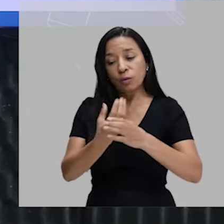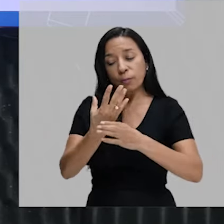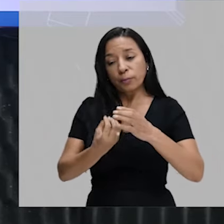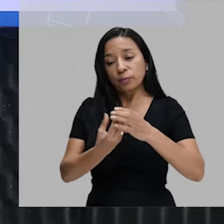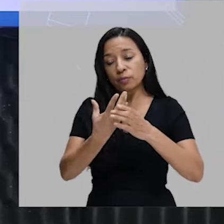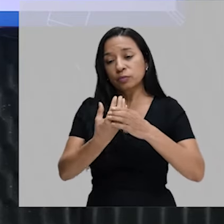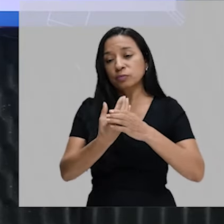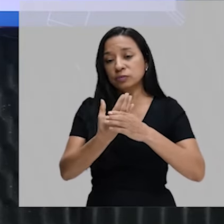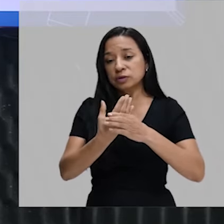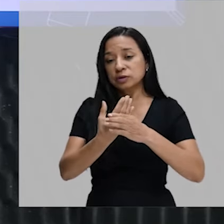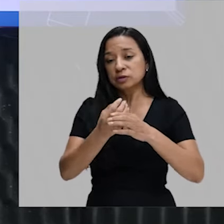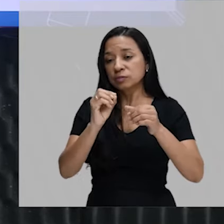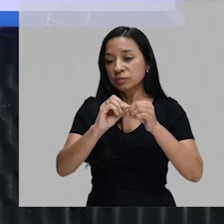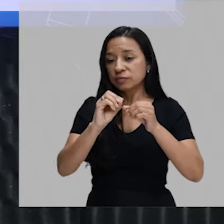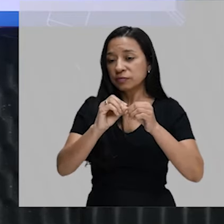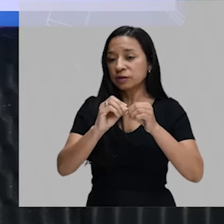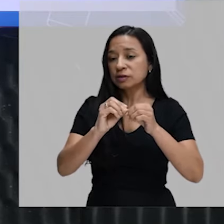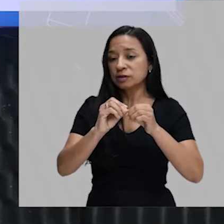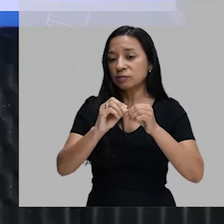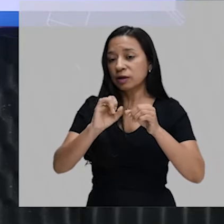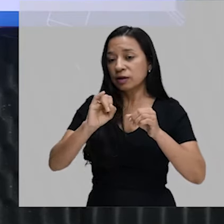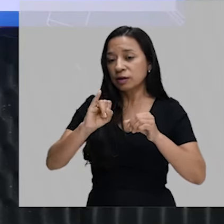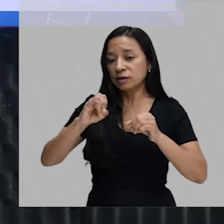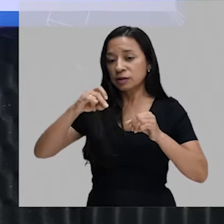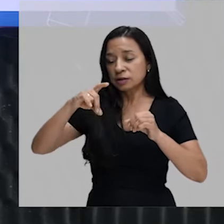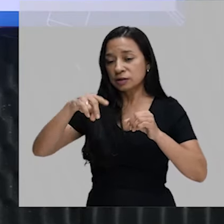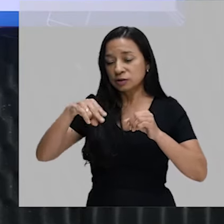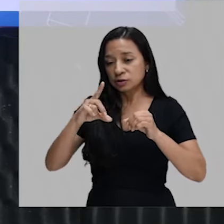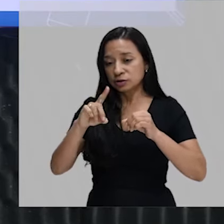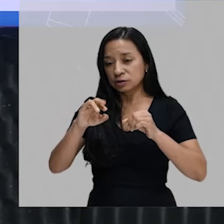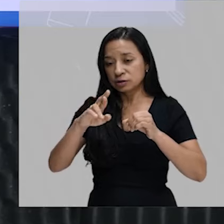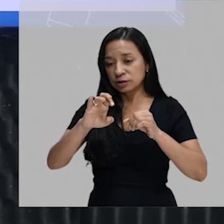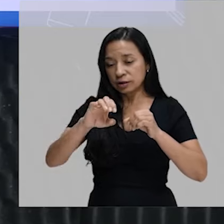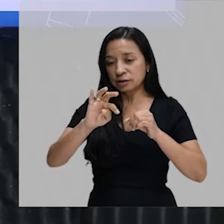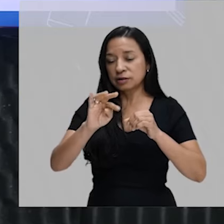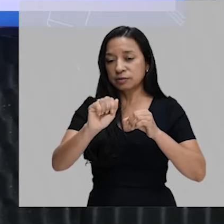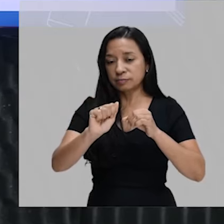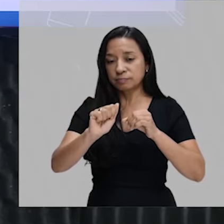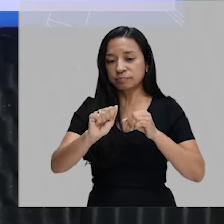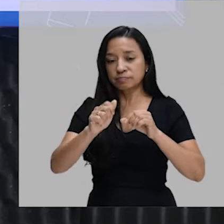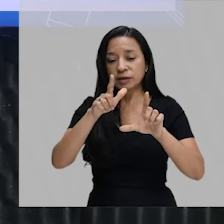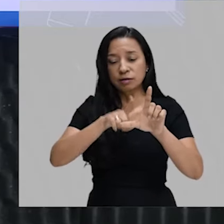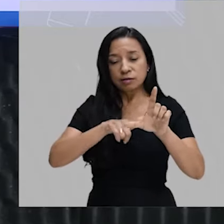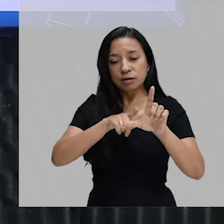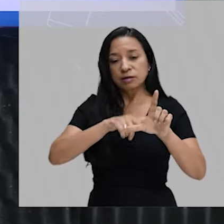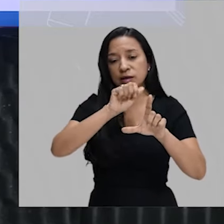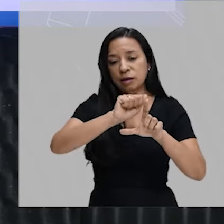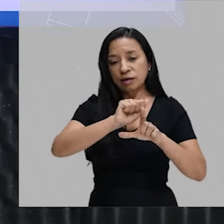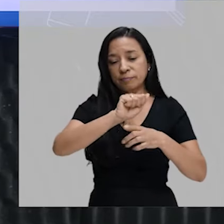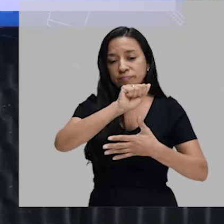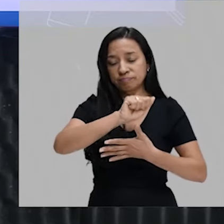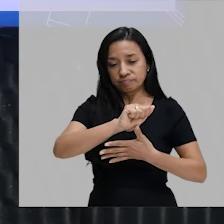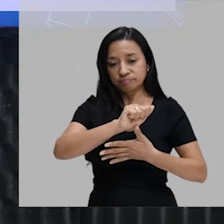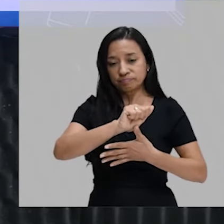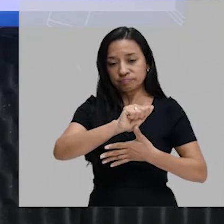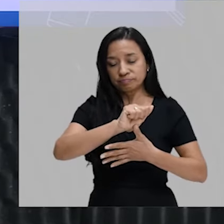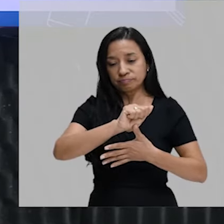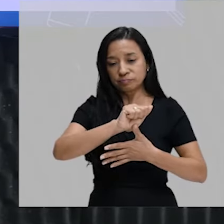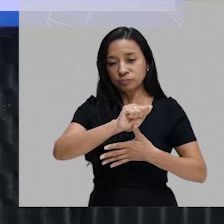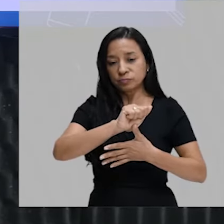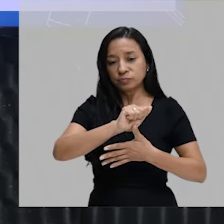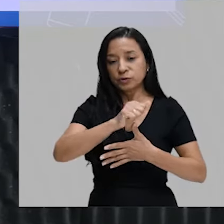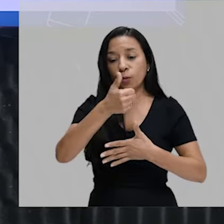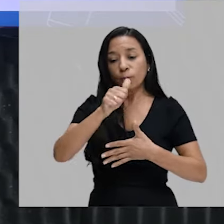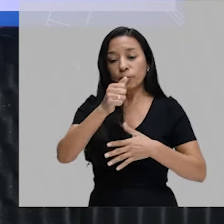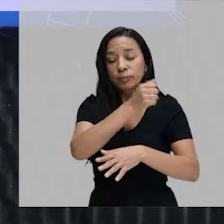pela uma ação indireta dos cromossomos. Letra A. A primeira afirmação do